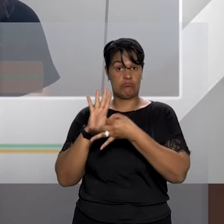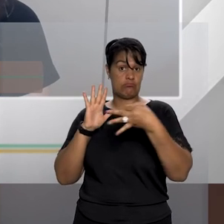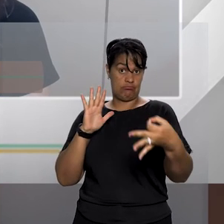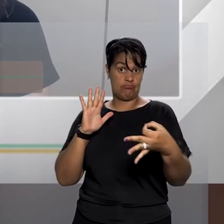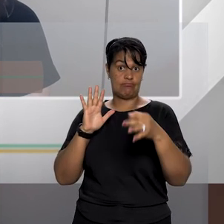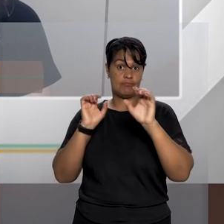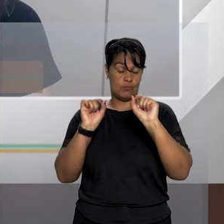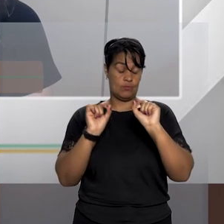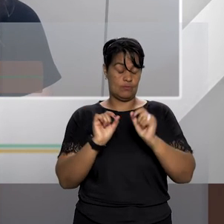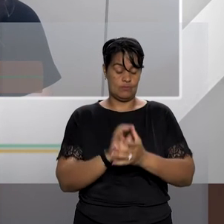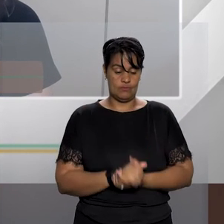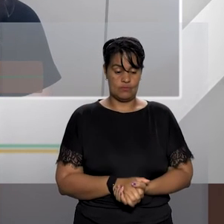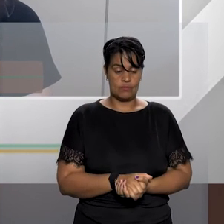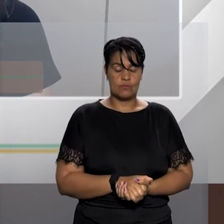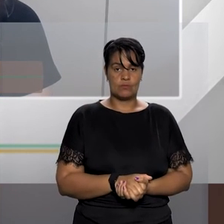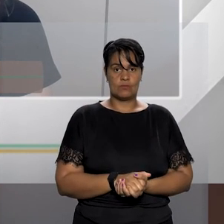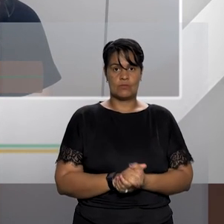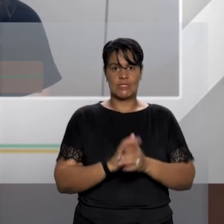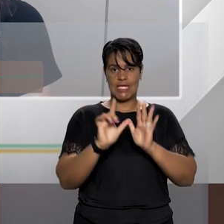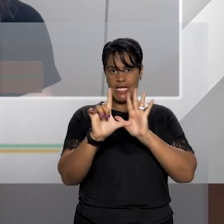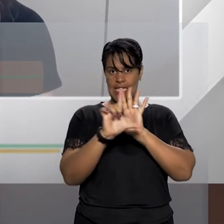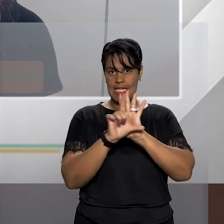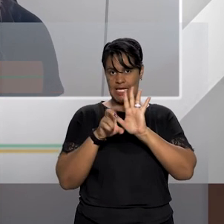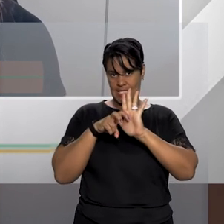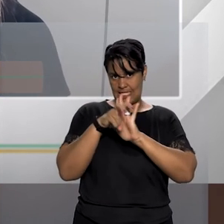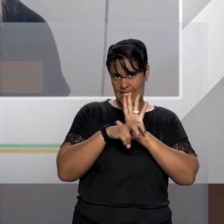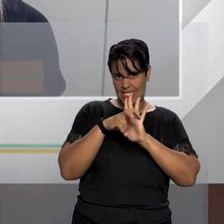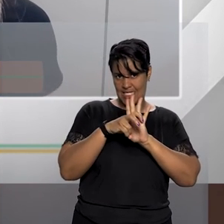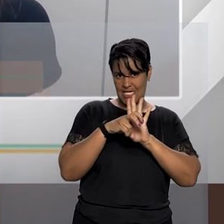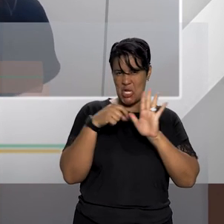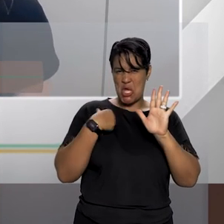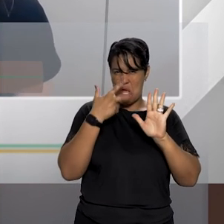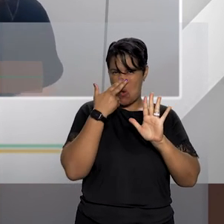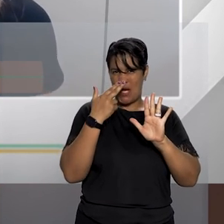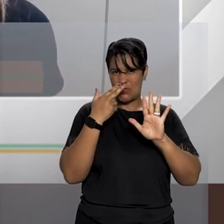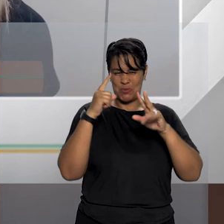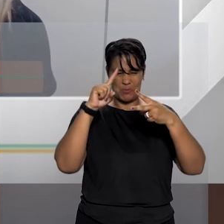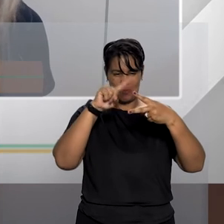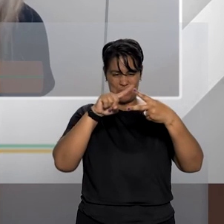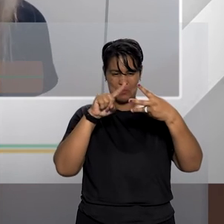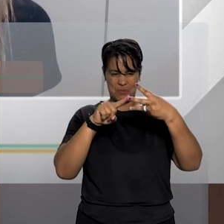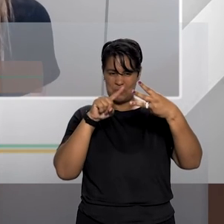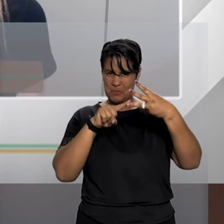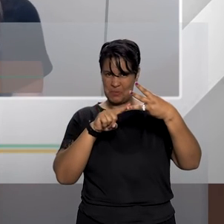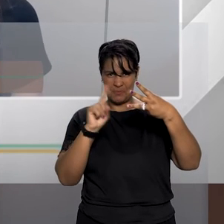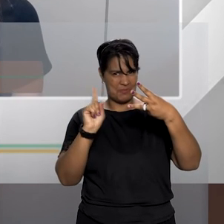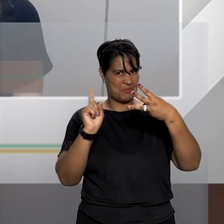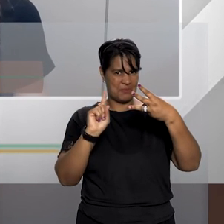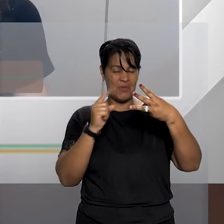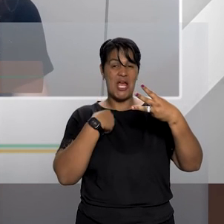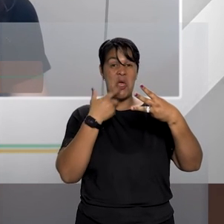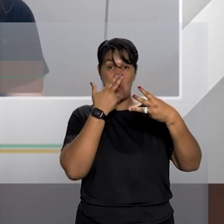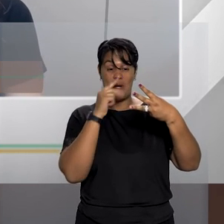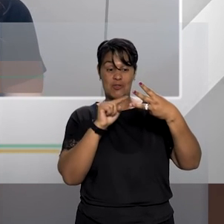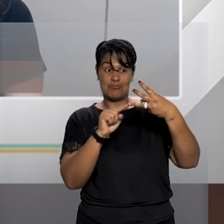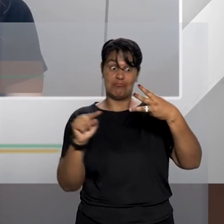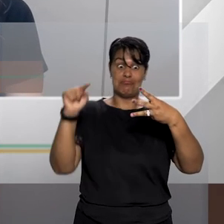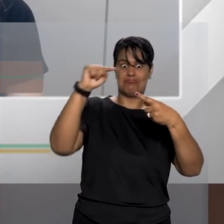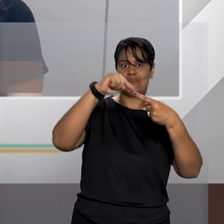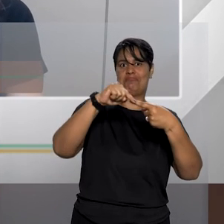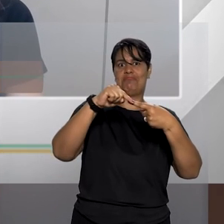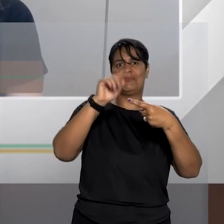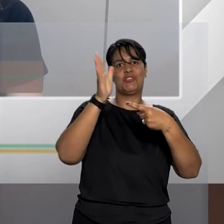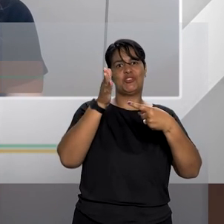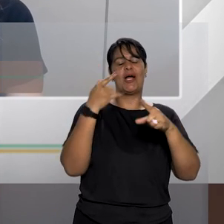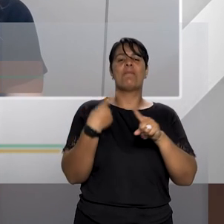da Penha não está mais em terceiro lugar não na avaliação internacional deve ser a primeira com as mudanças que nós alcançamos